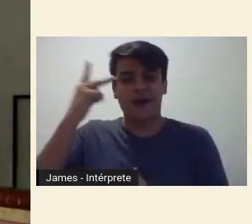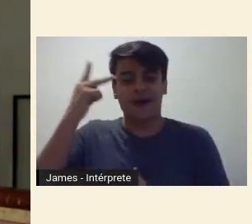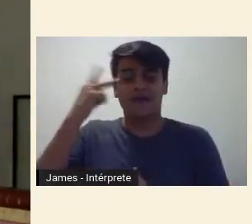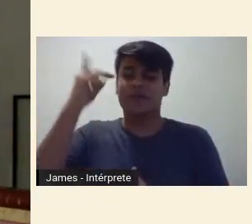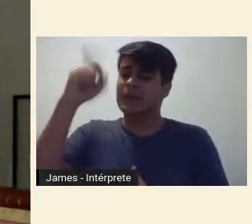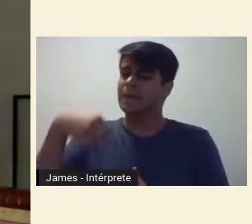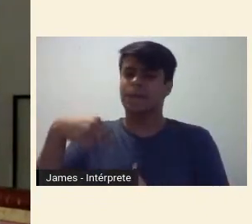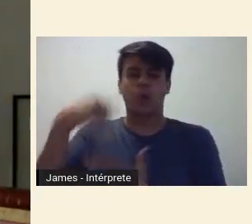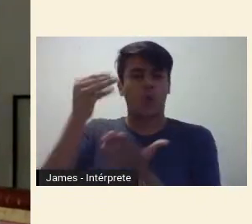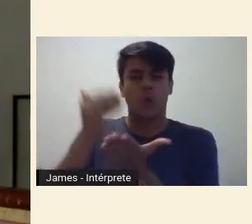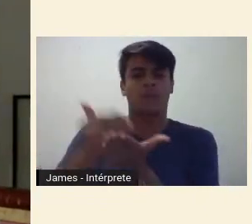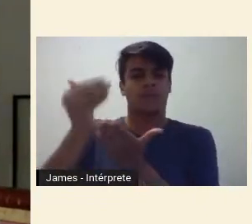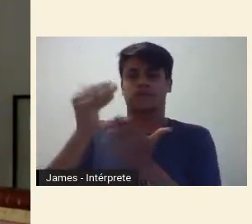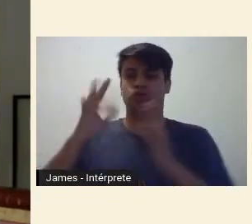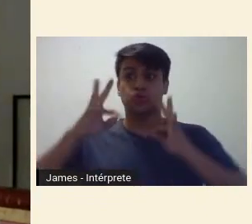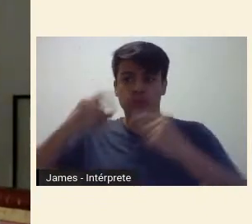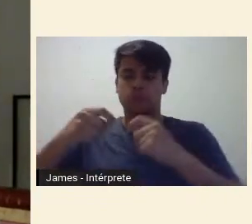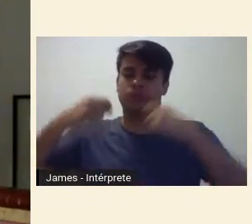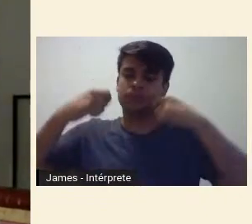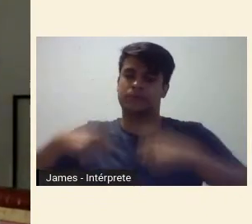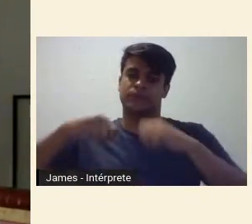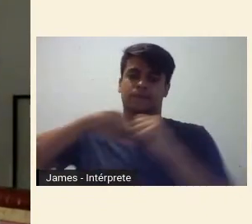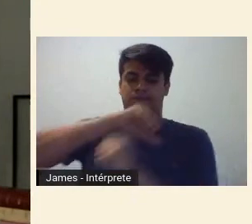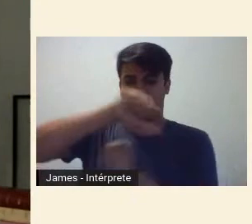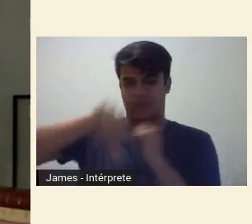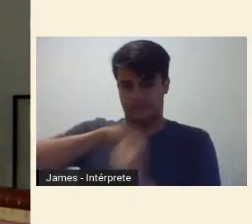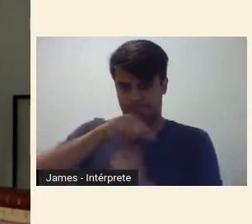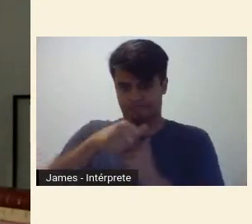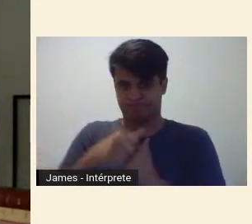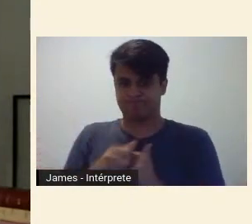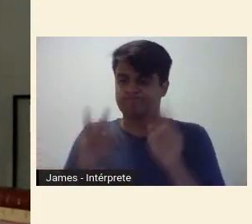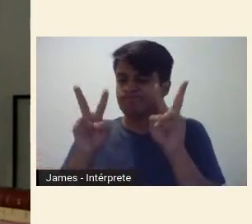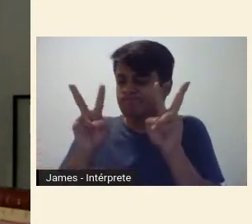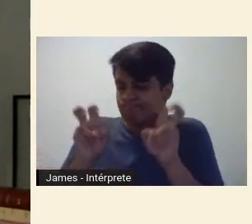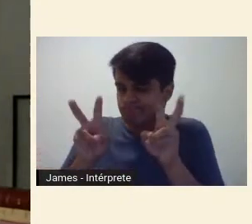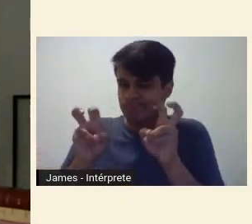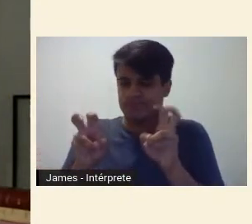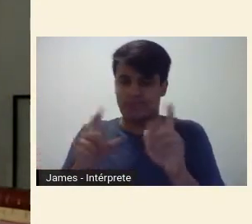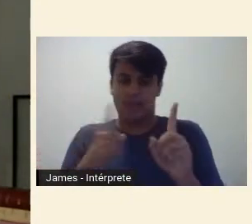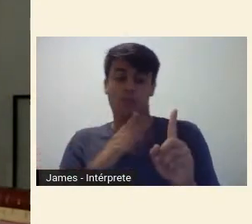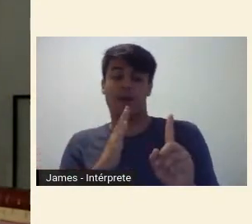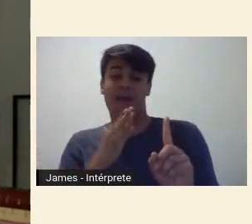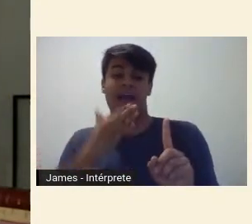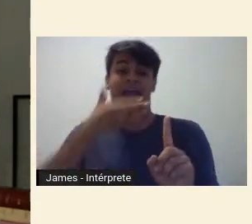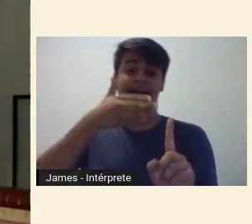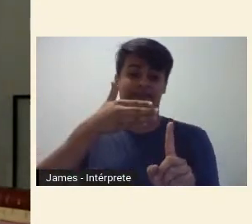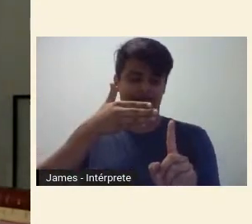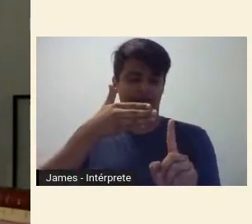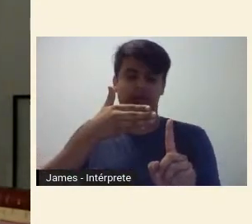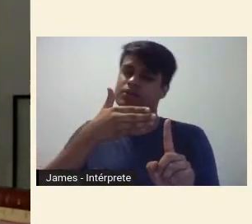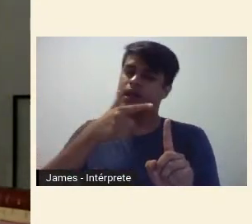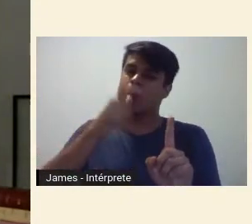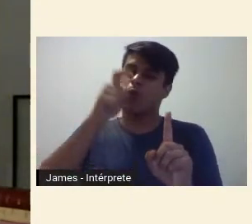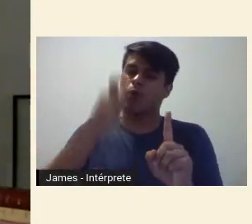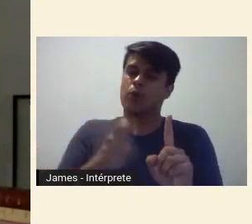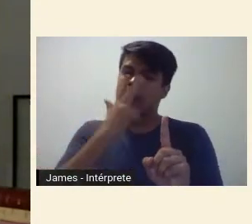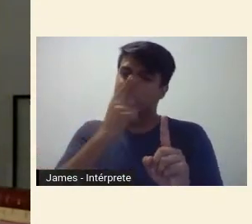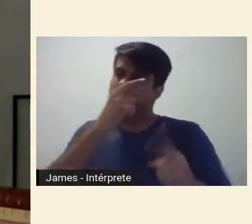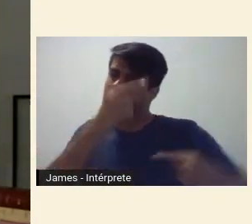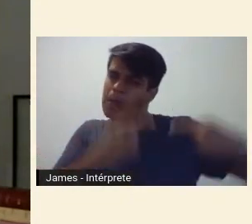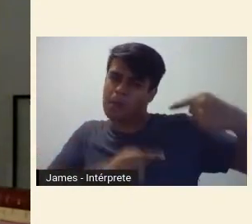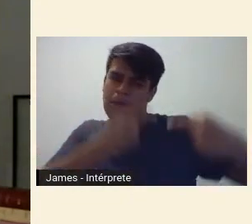desconstruir. Se pudermos jogar com as palavras, essa referência se torna um espaço de tensão em que a